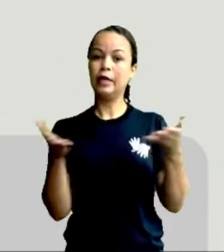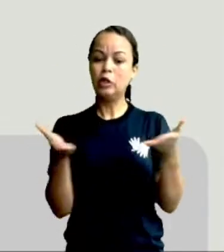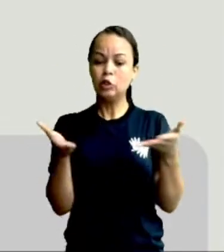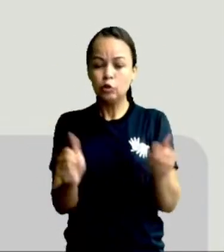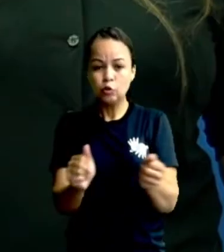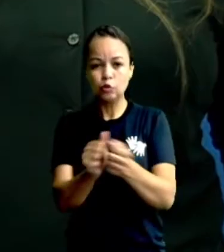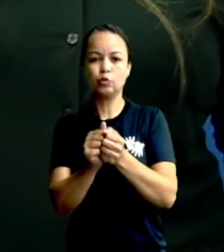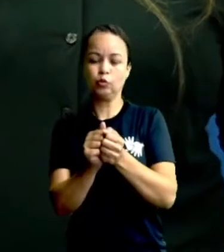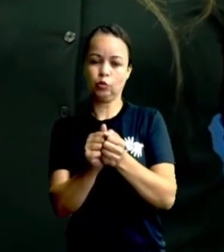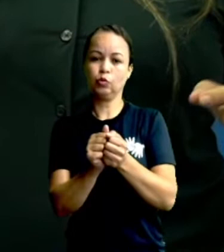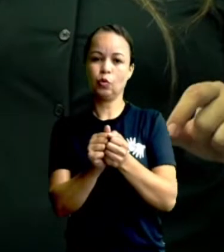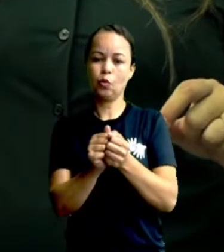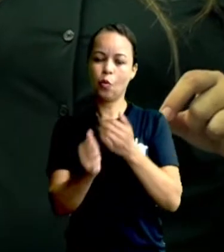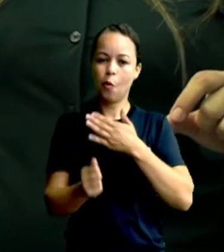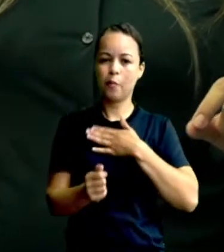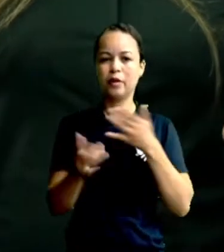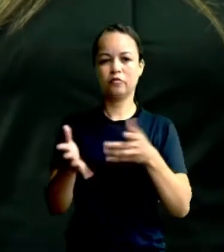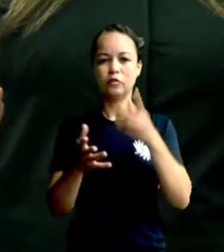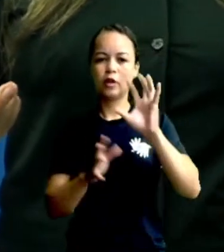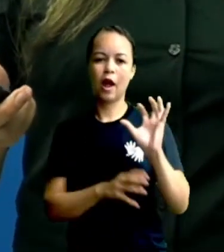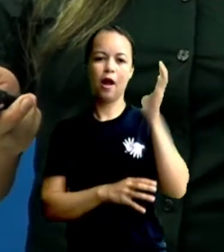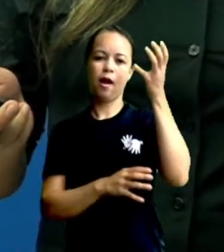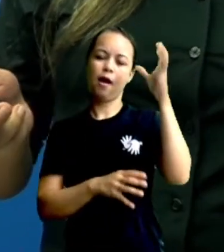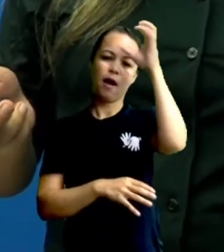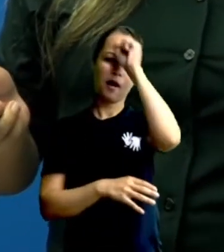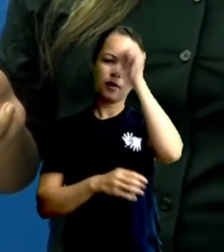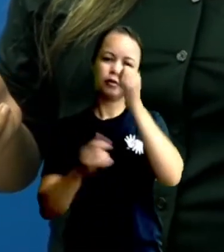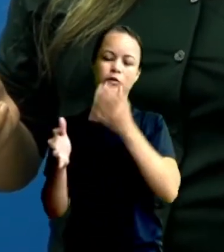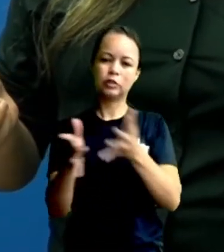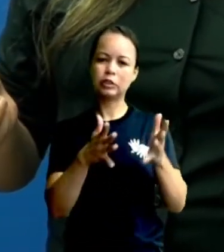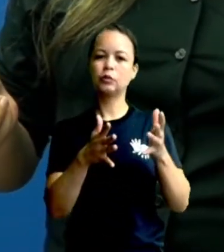algumas situações-problemas, certo?